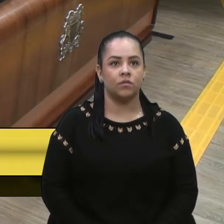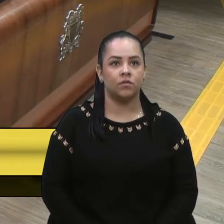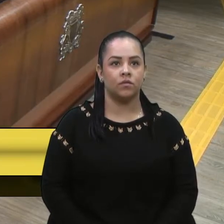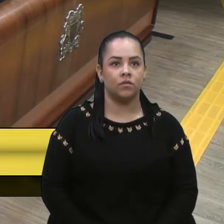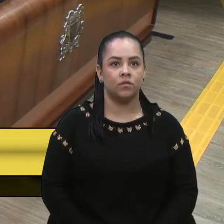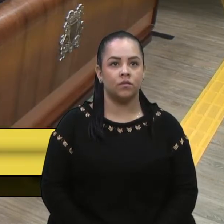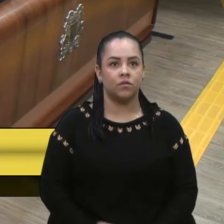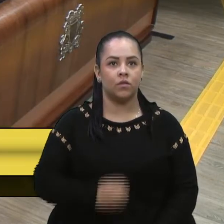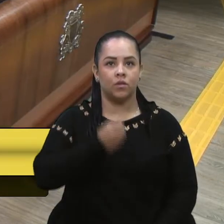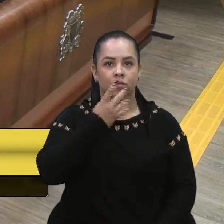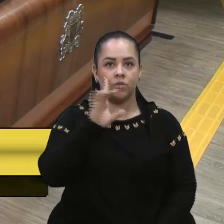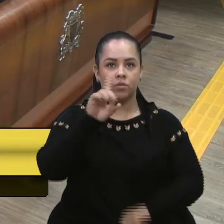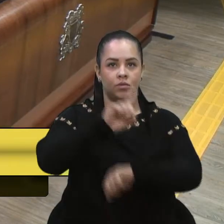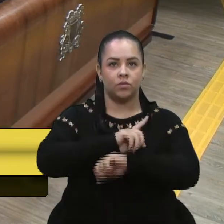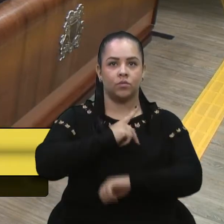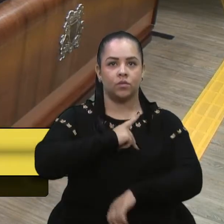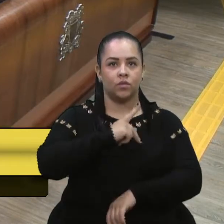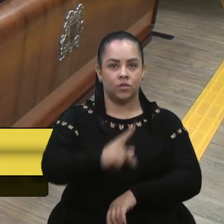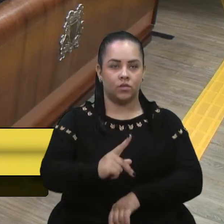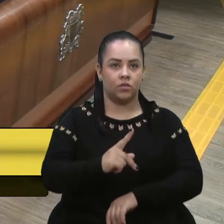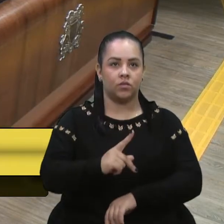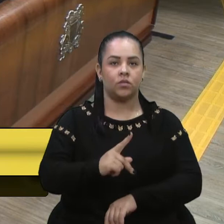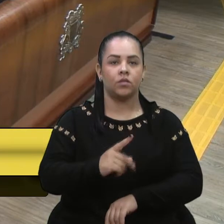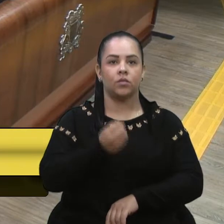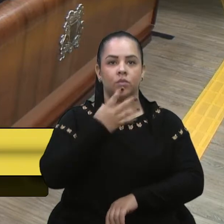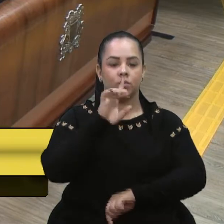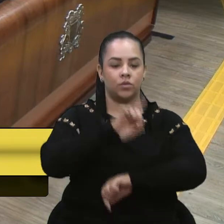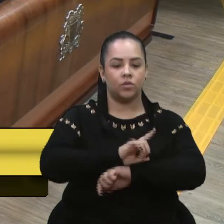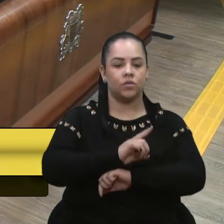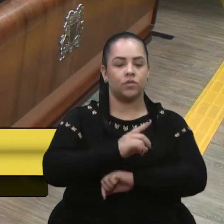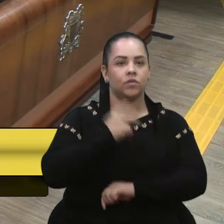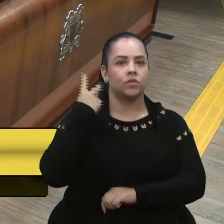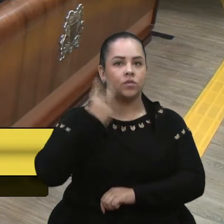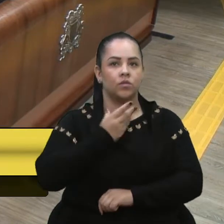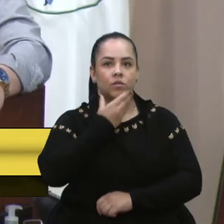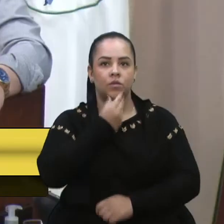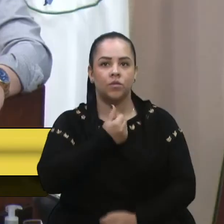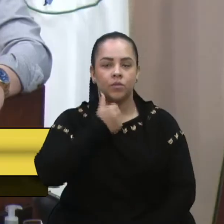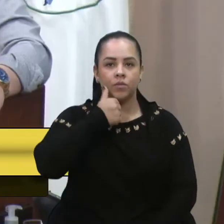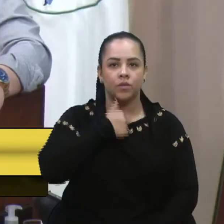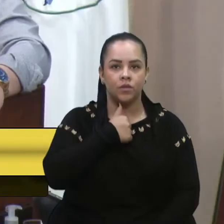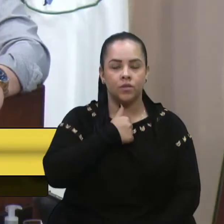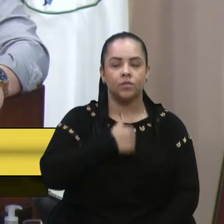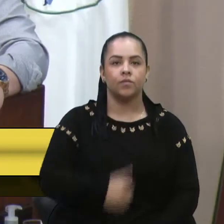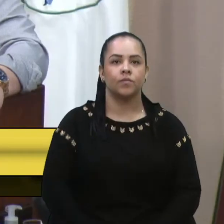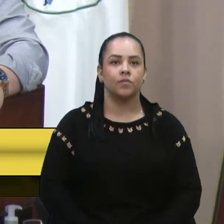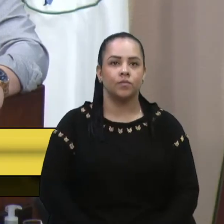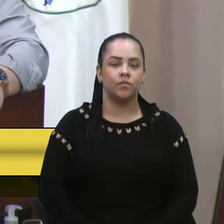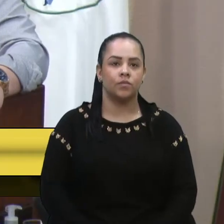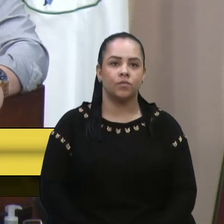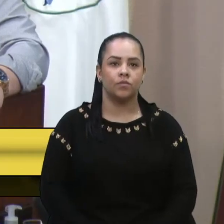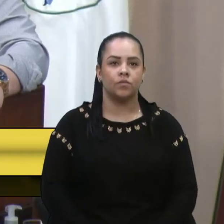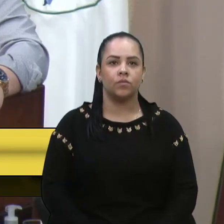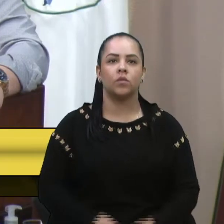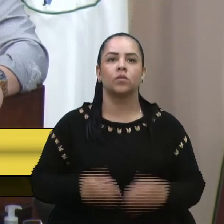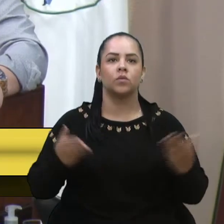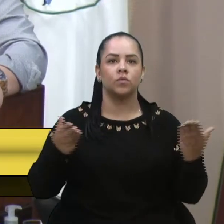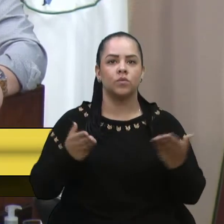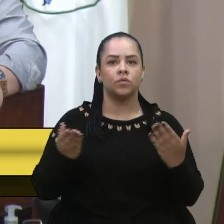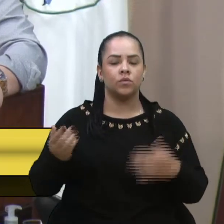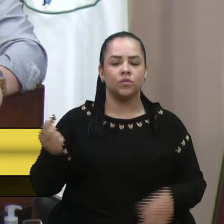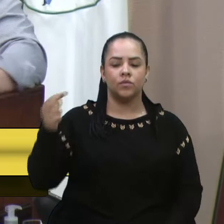Bom dia, senhor presidente. Bom dia, senhoras vereadoras. Bom dia, senhores vereadores. O dia de hoje ocupa essa tribuna